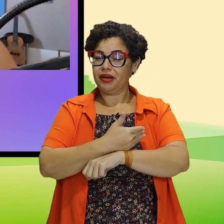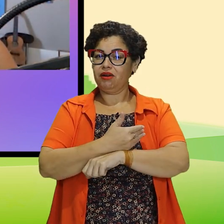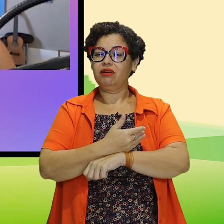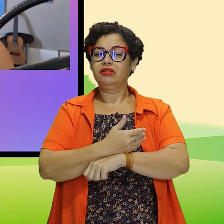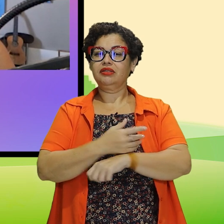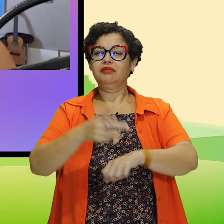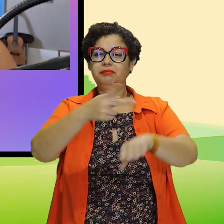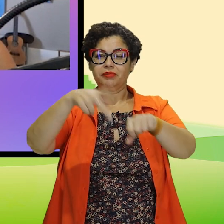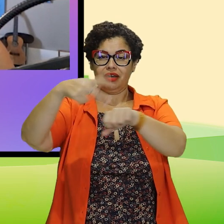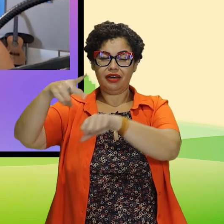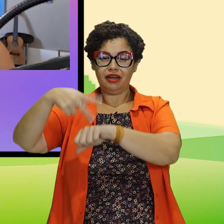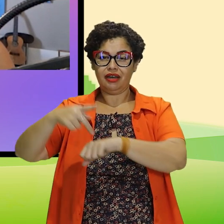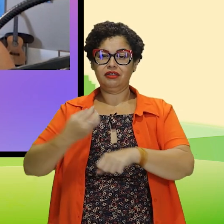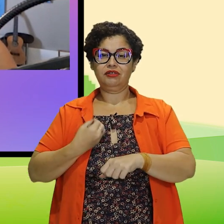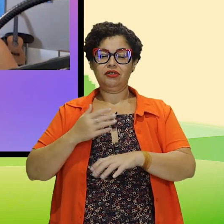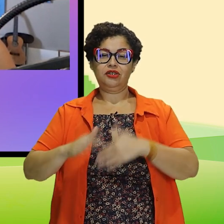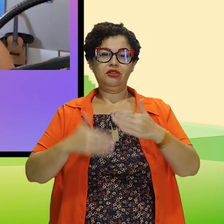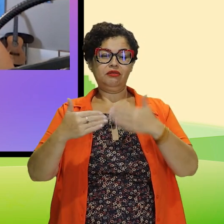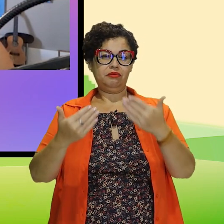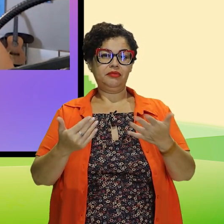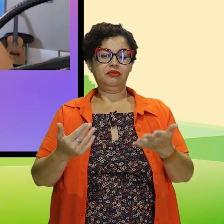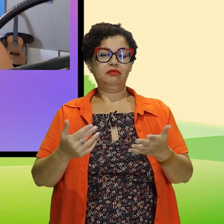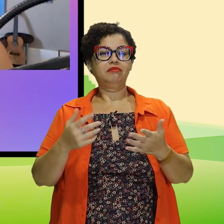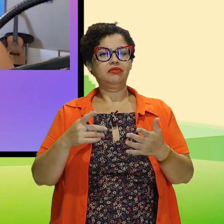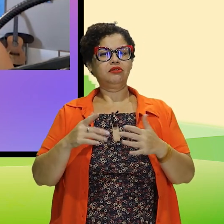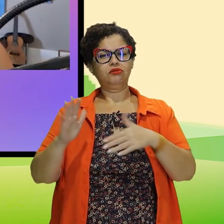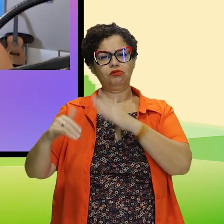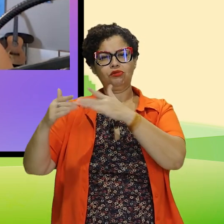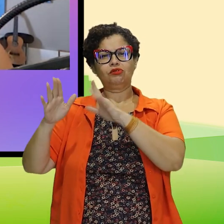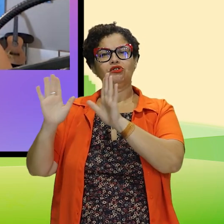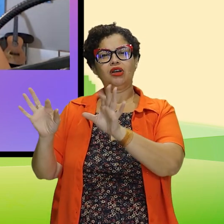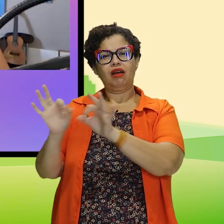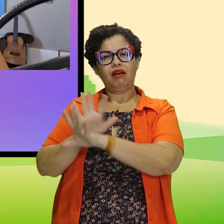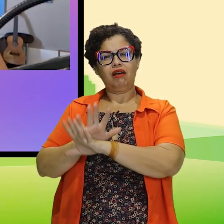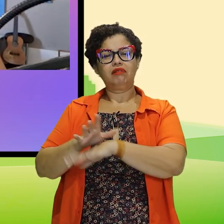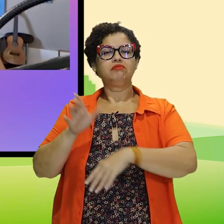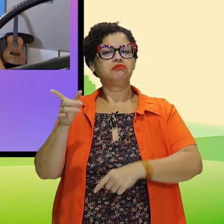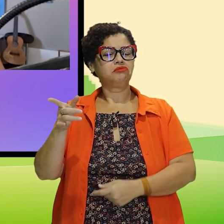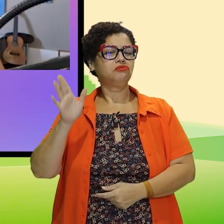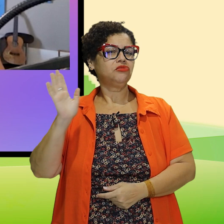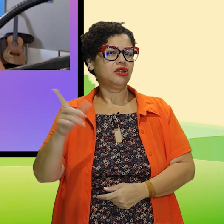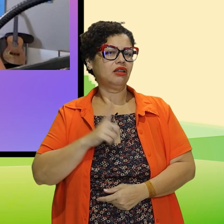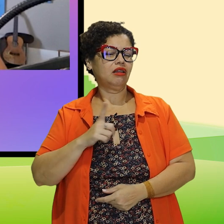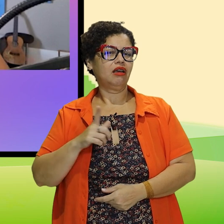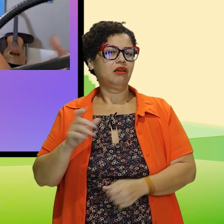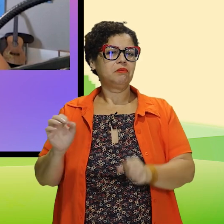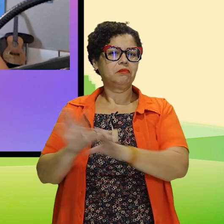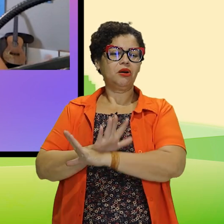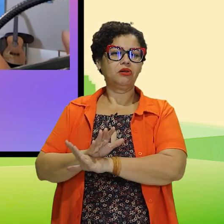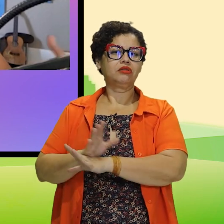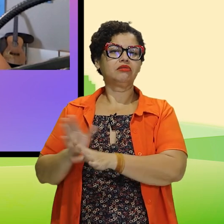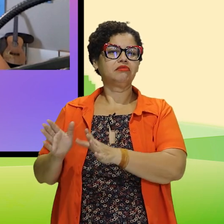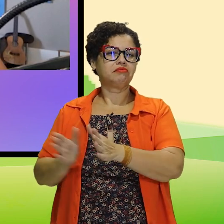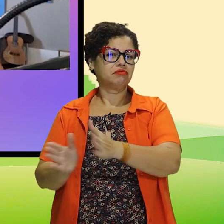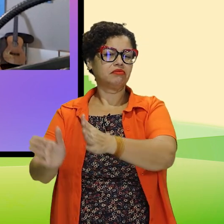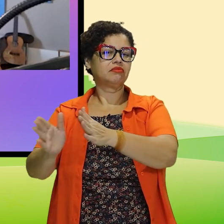sistemas de alerta precoce nos países em desenvolvimento? Porque os desenvolvidos, eles, de certa